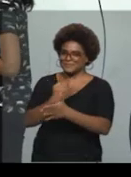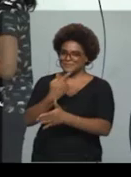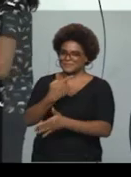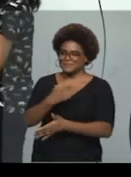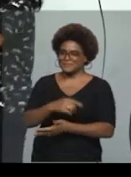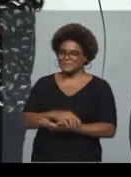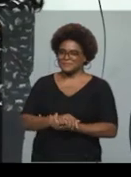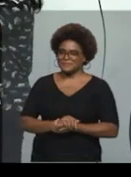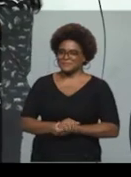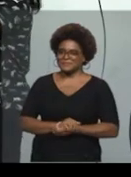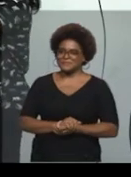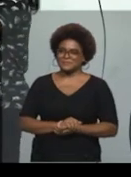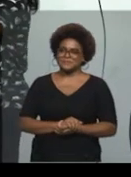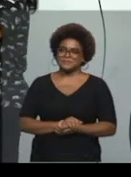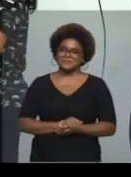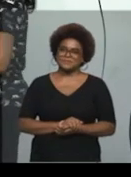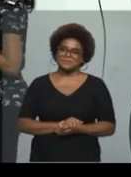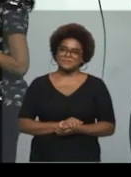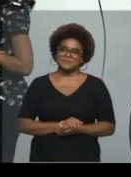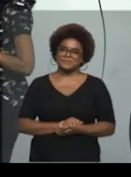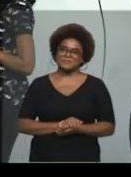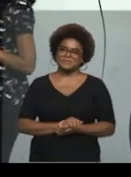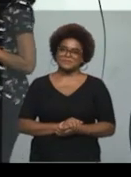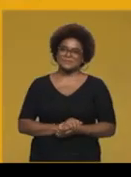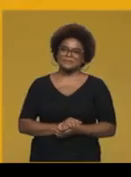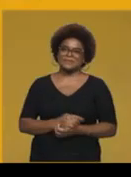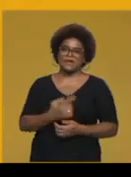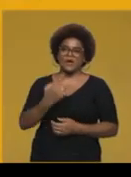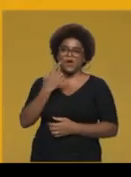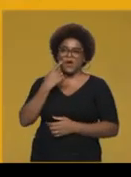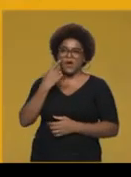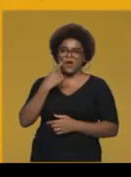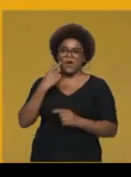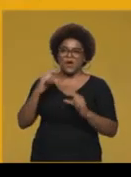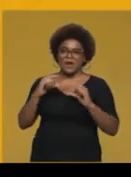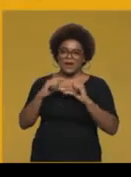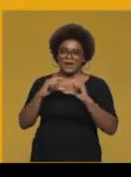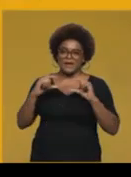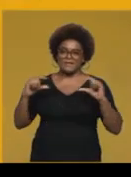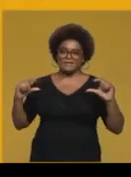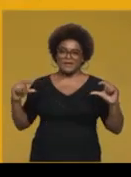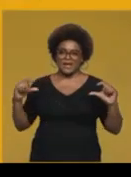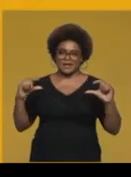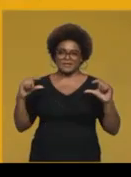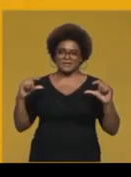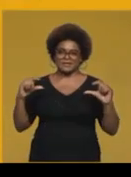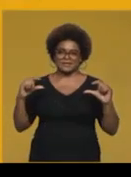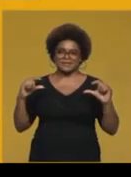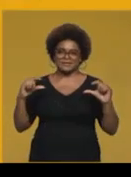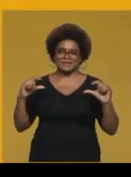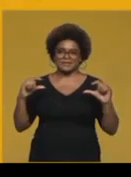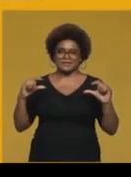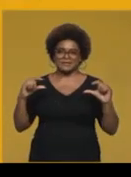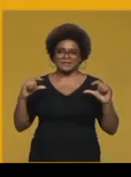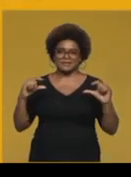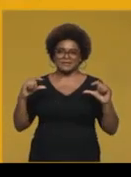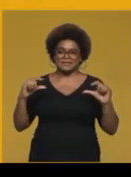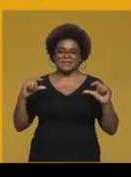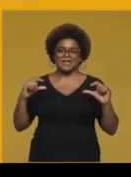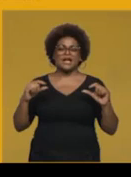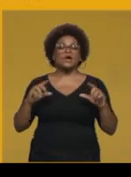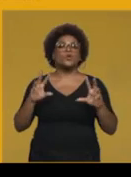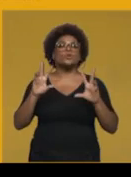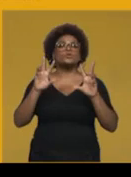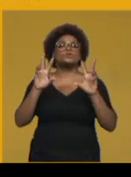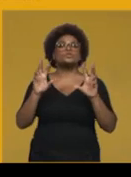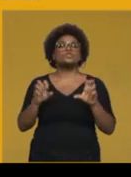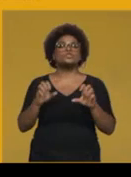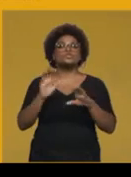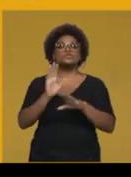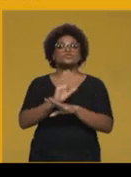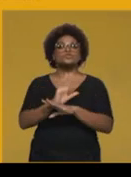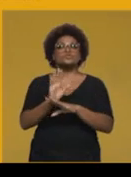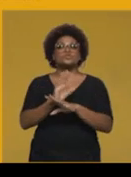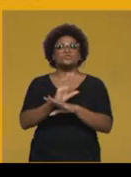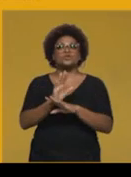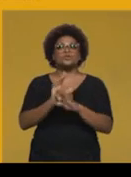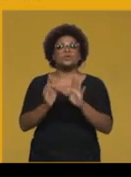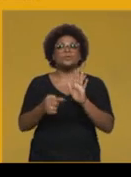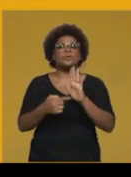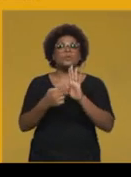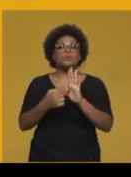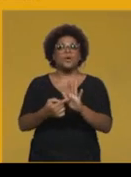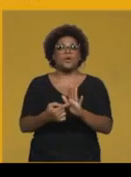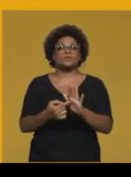Olha, a frase, título do filme, reproduz uma variedade linguística